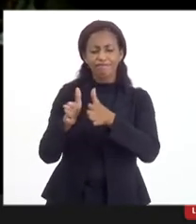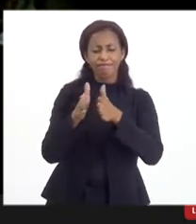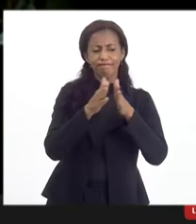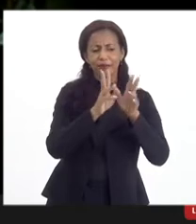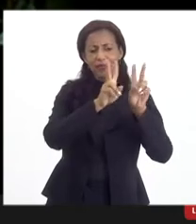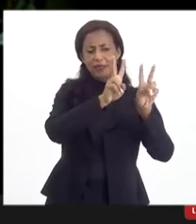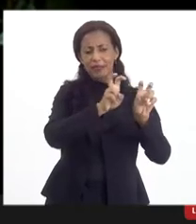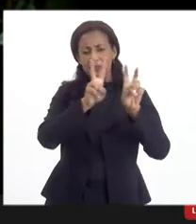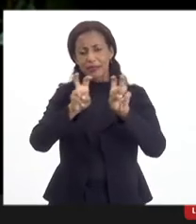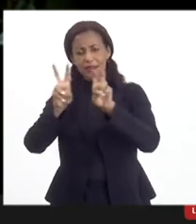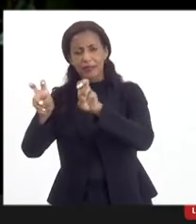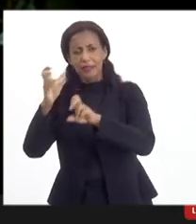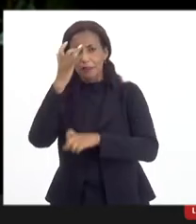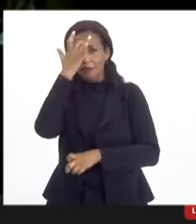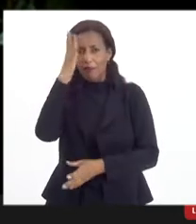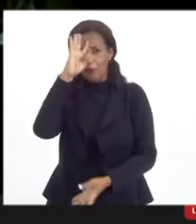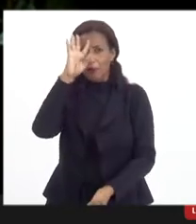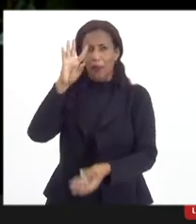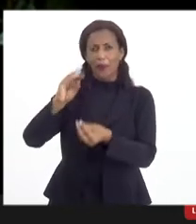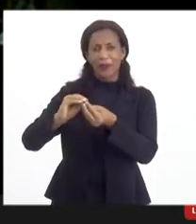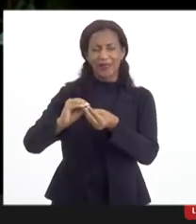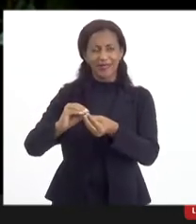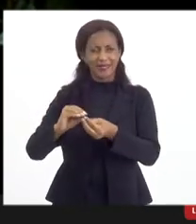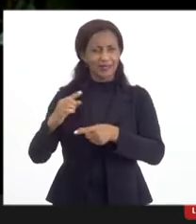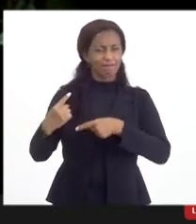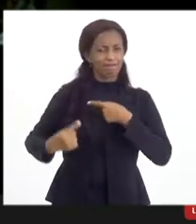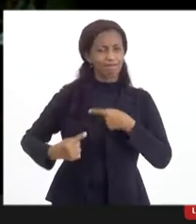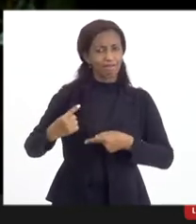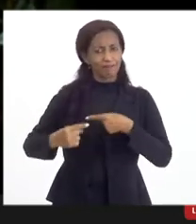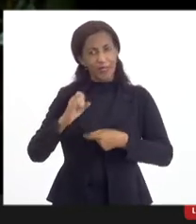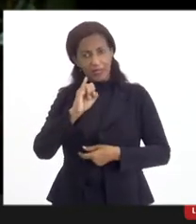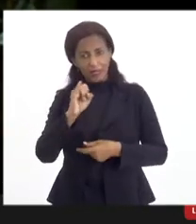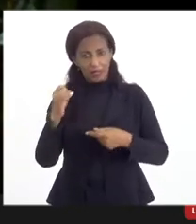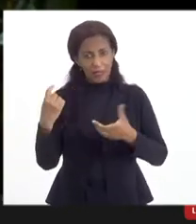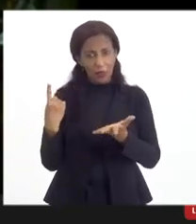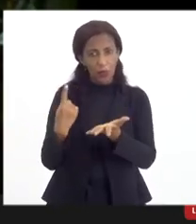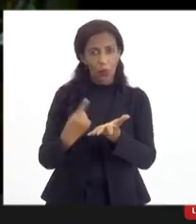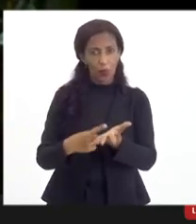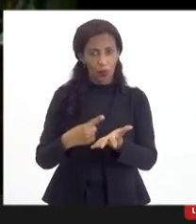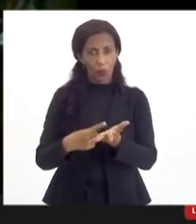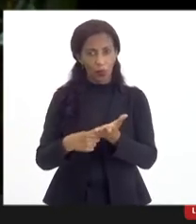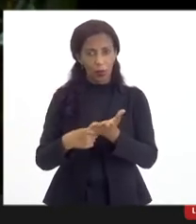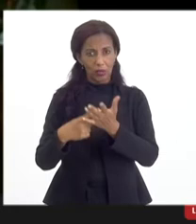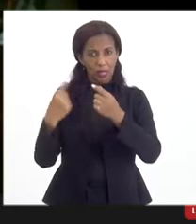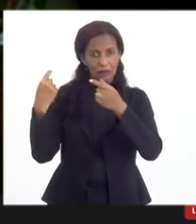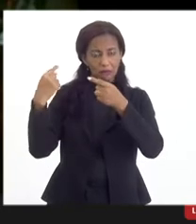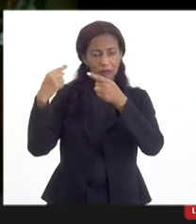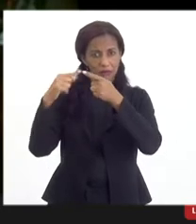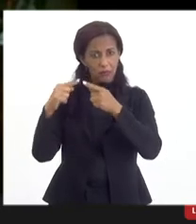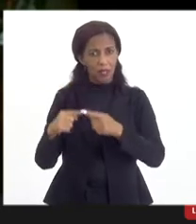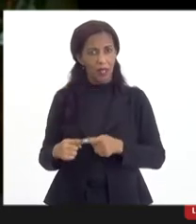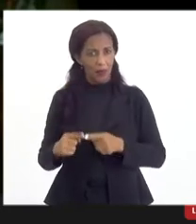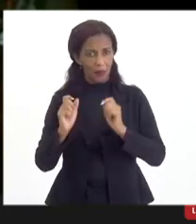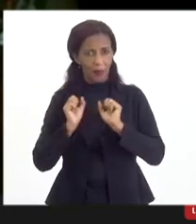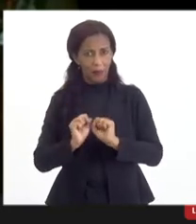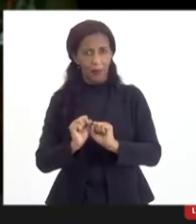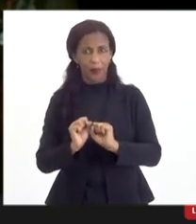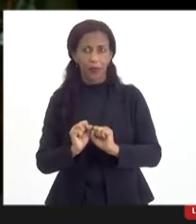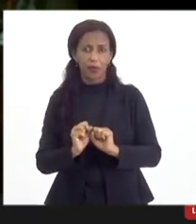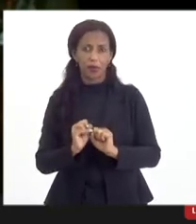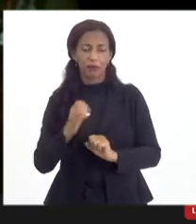ficar mais fácil da gente debater. Talvez, se a deputada concordar, a gente podia seguir assim, né?